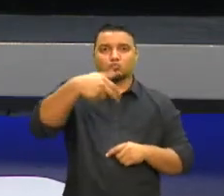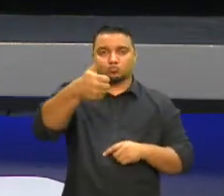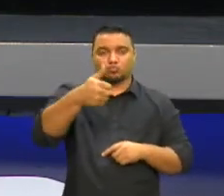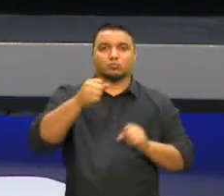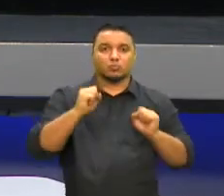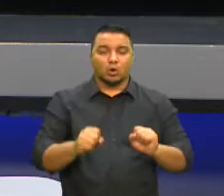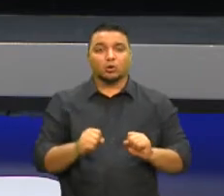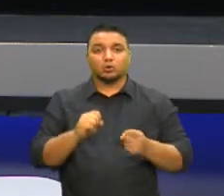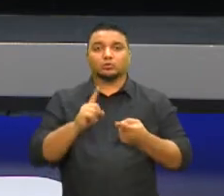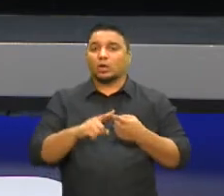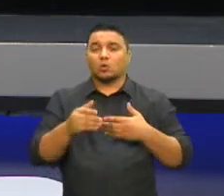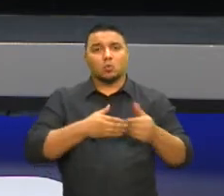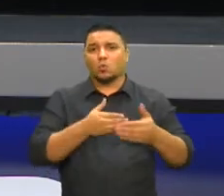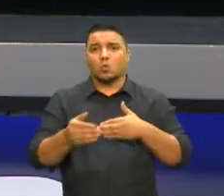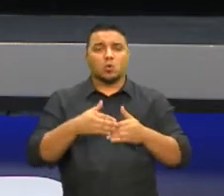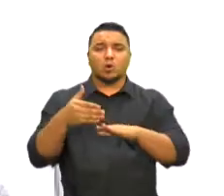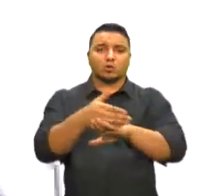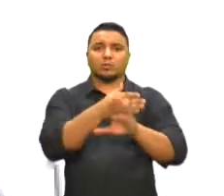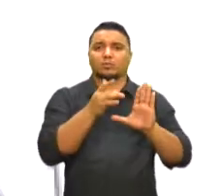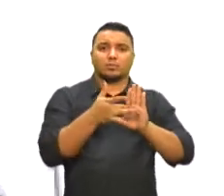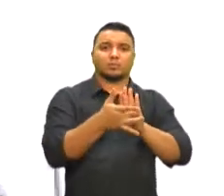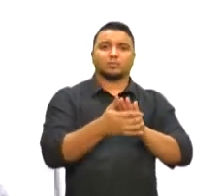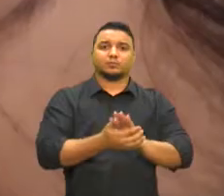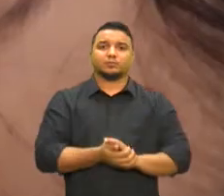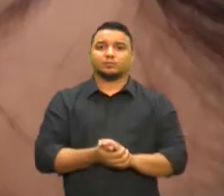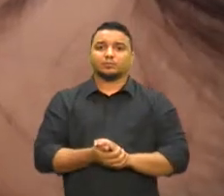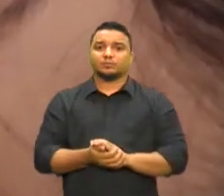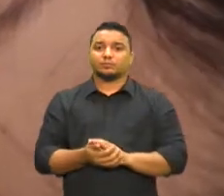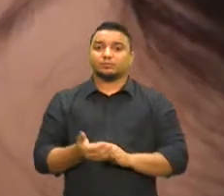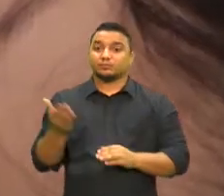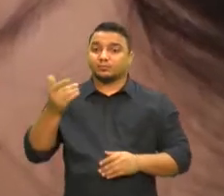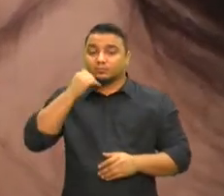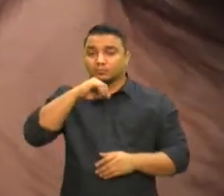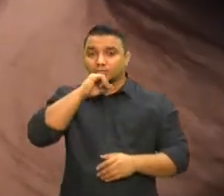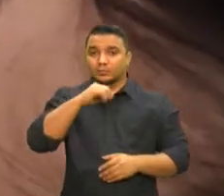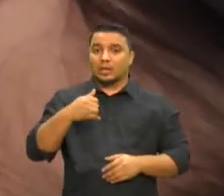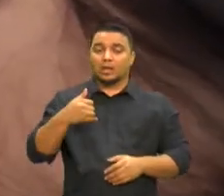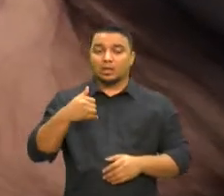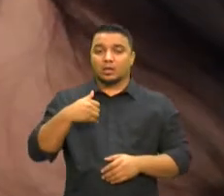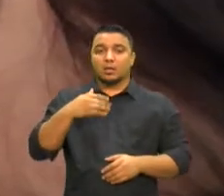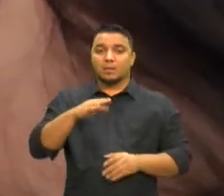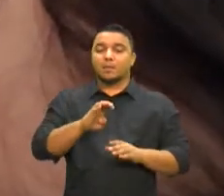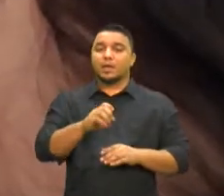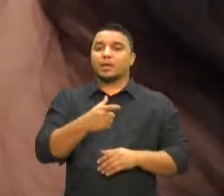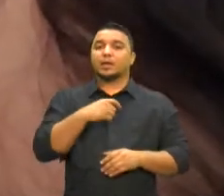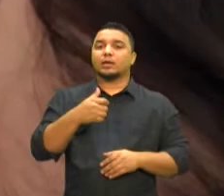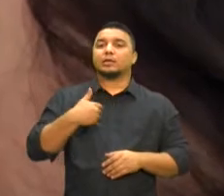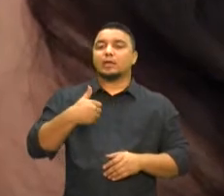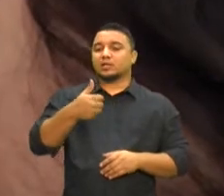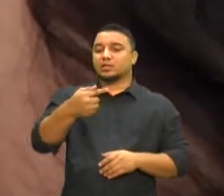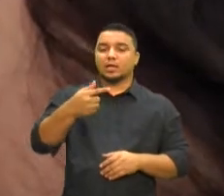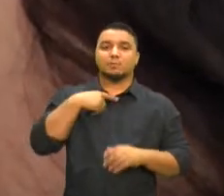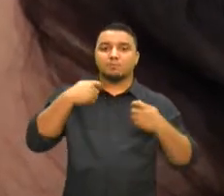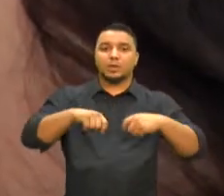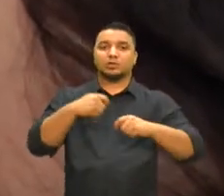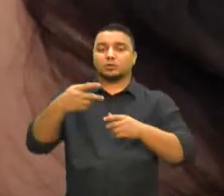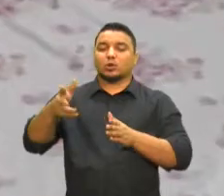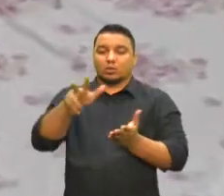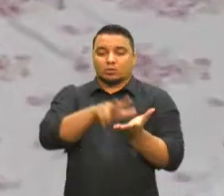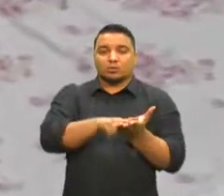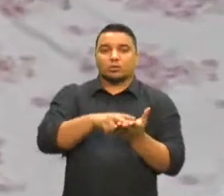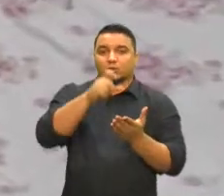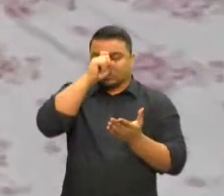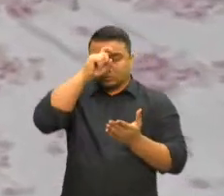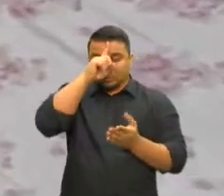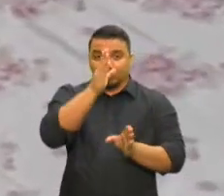em qualquer posto de saúde. Meriane é mãe da Isadora de sete anos, que há quase dois precisou de internação hospitalar